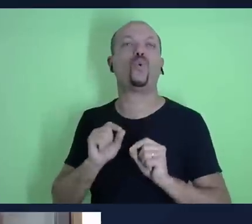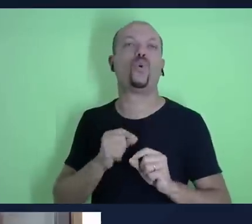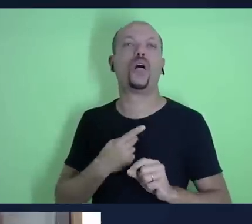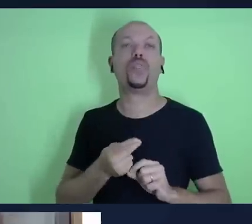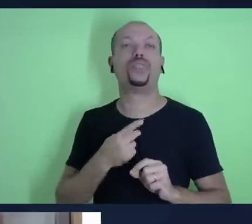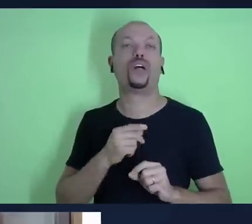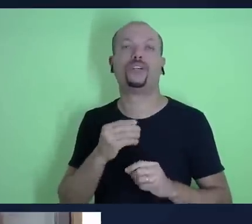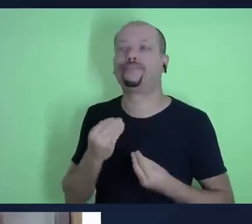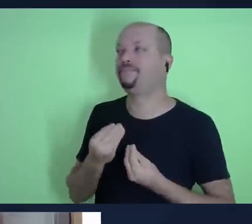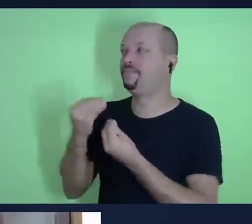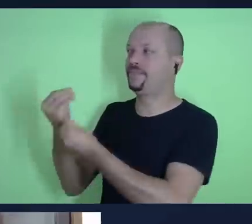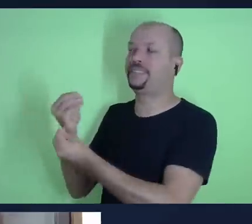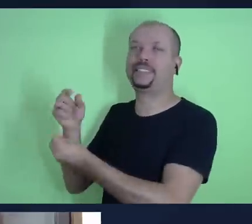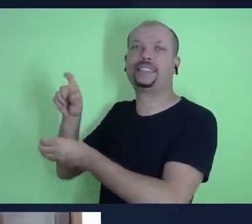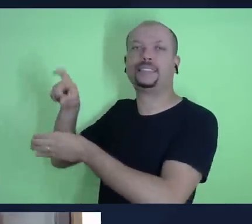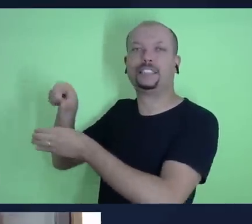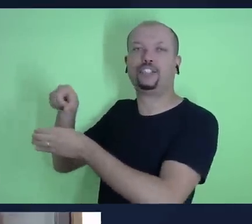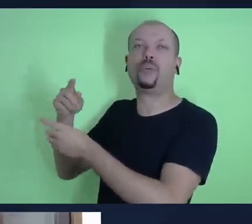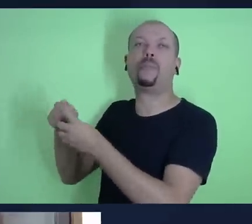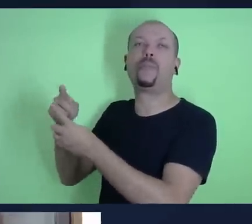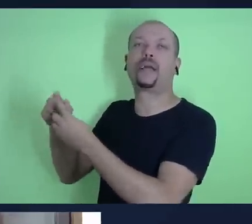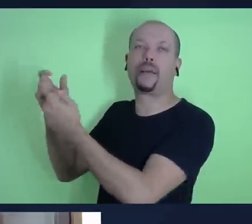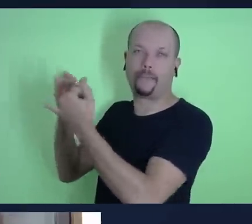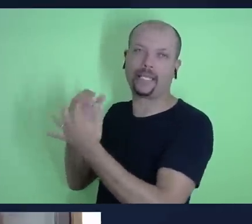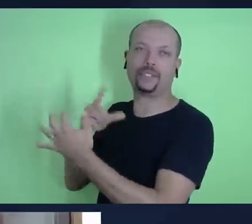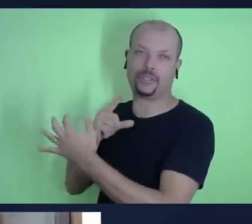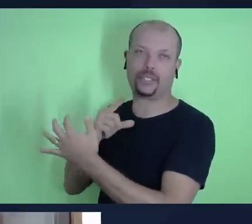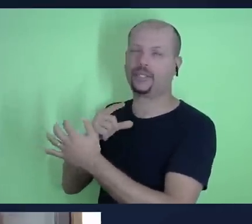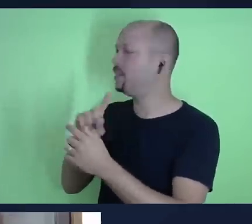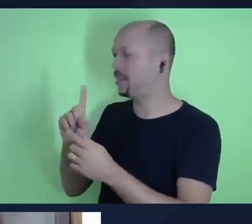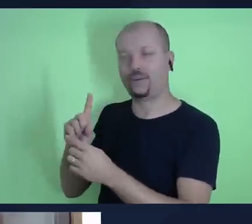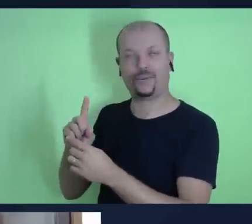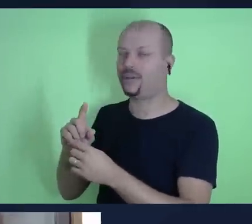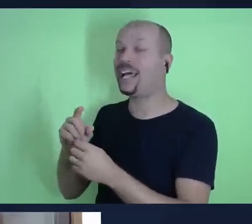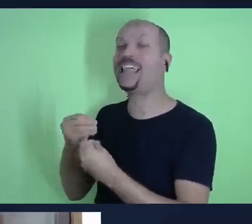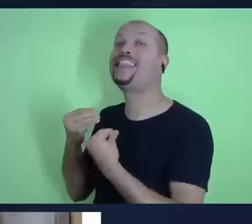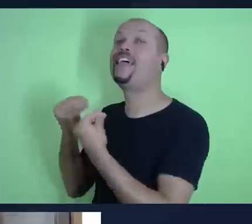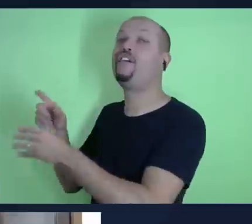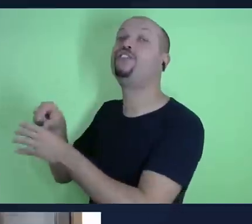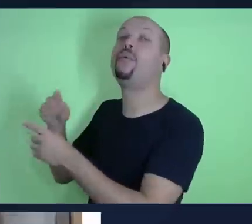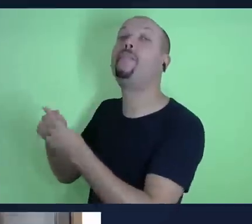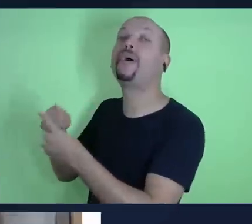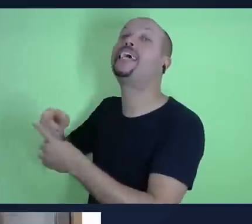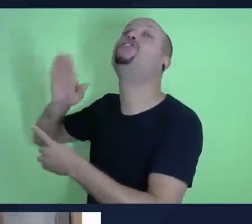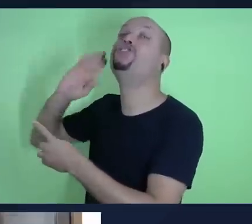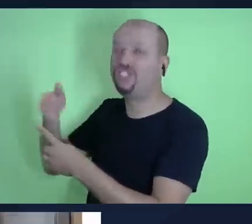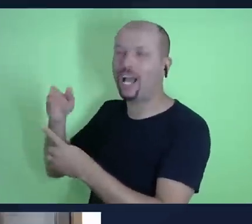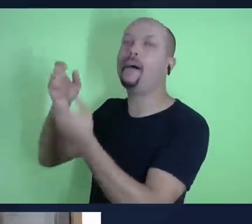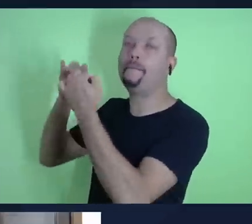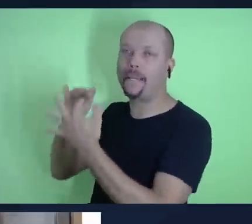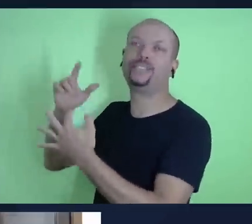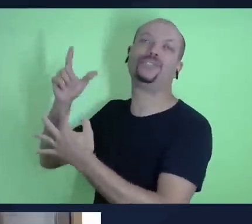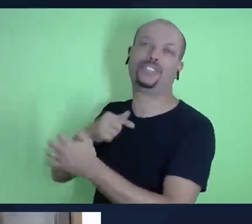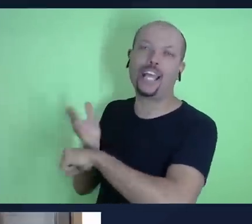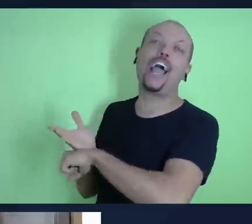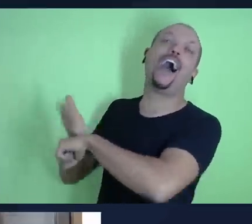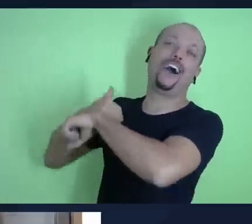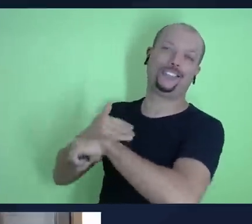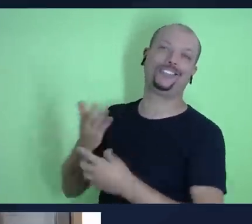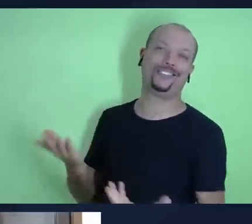devolve o dízimo para ser abençoado a gente devolve o dízimo porque é abençoado a gente já recebeu a benção